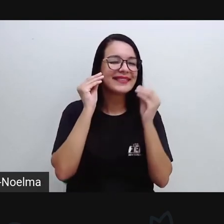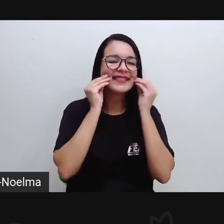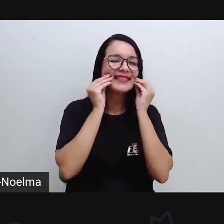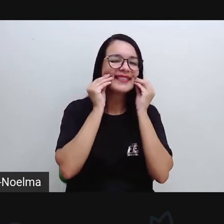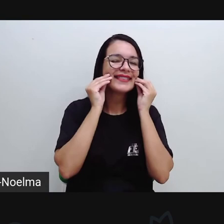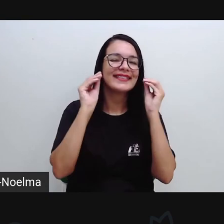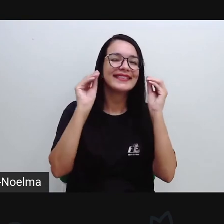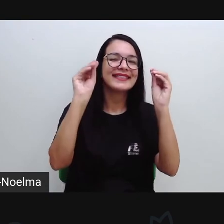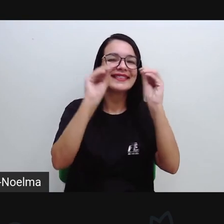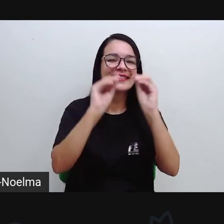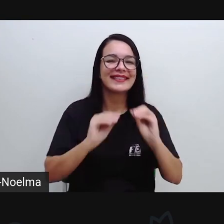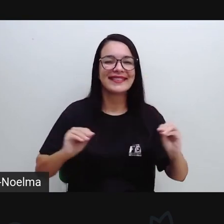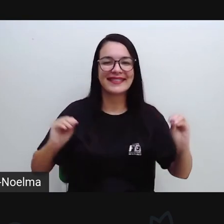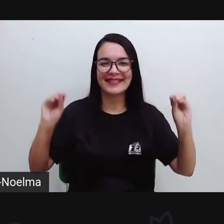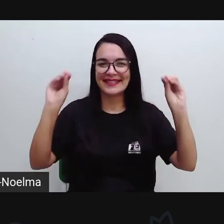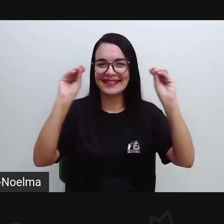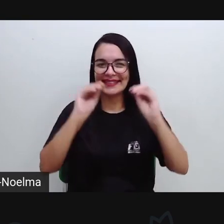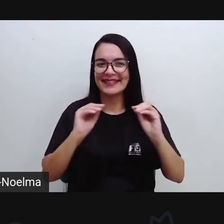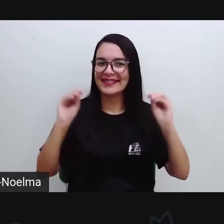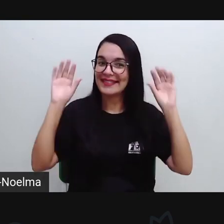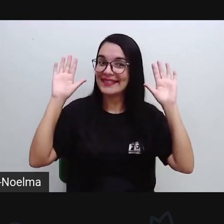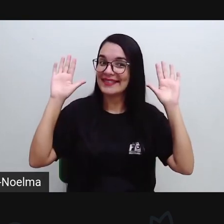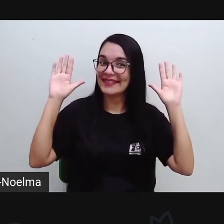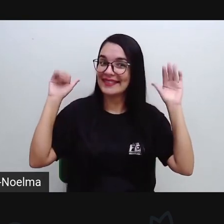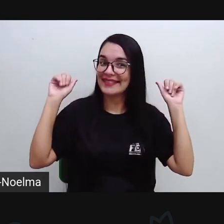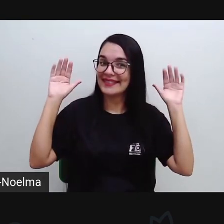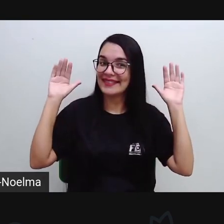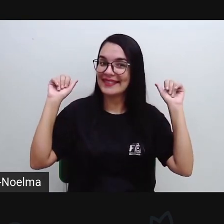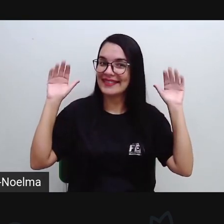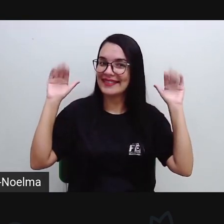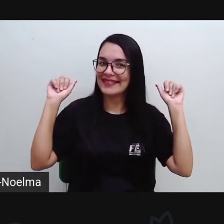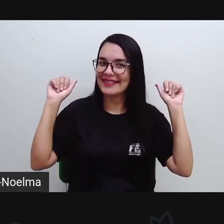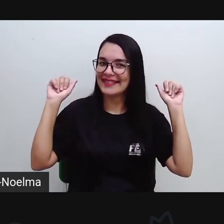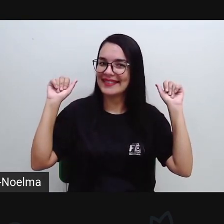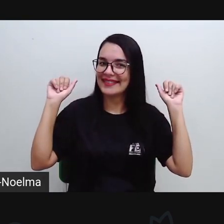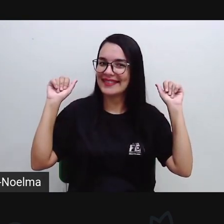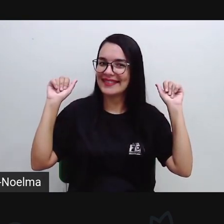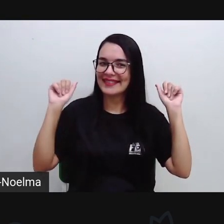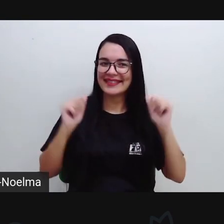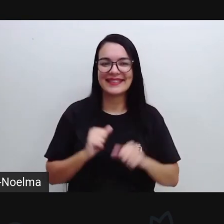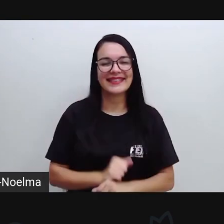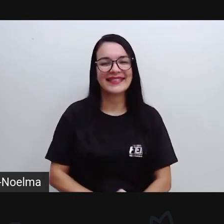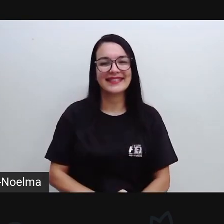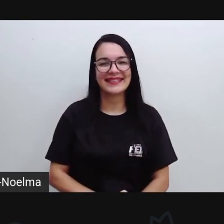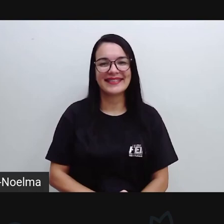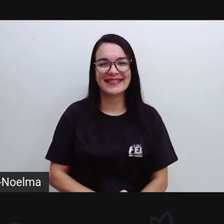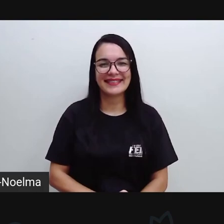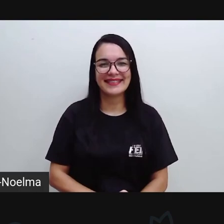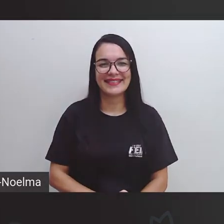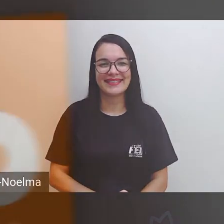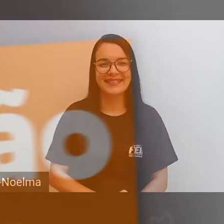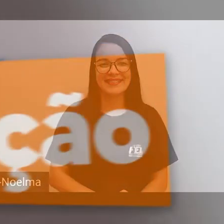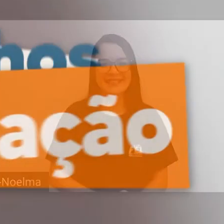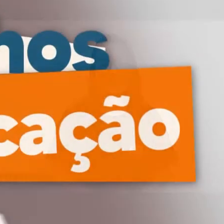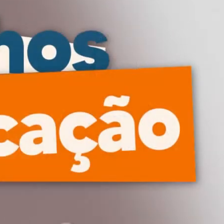no coração de cada um de vocês e até a nossa próxima aula. Espero lá. Tchau, tchau. Tchau.